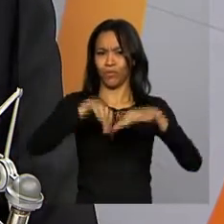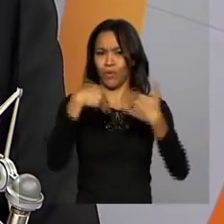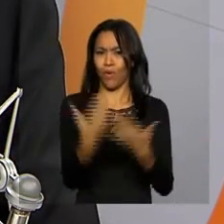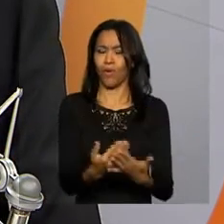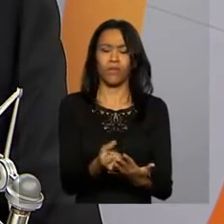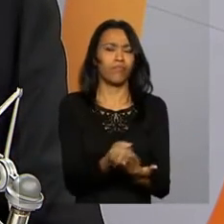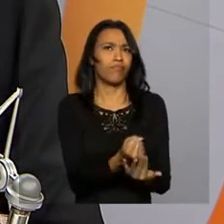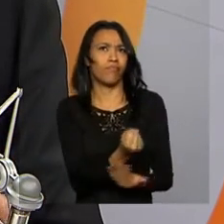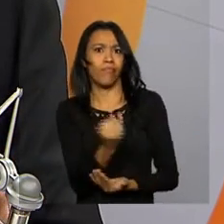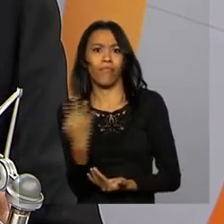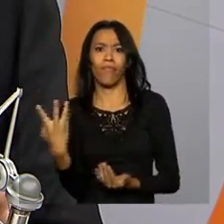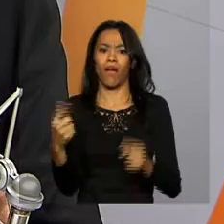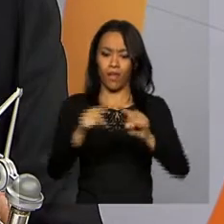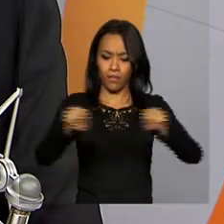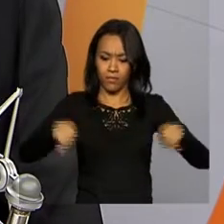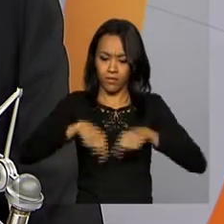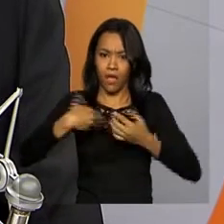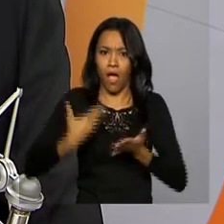de salas de aula.